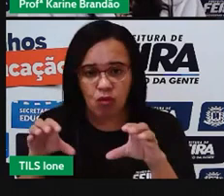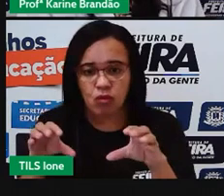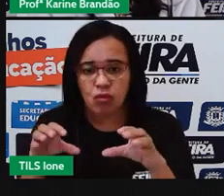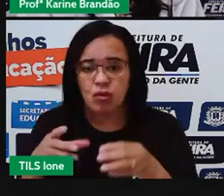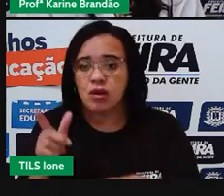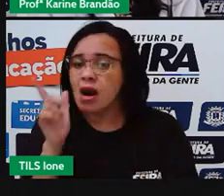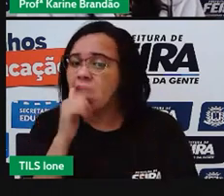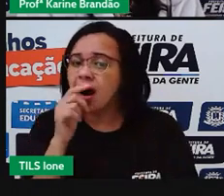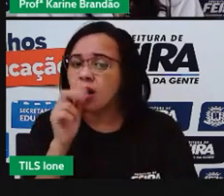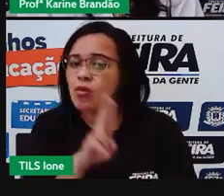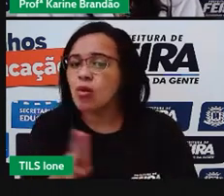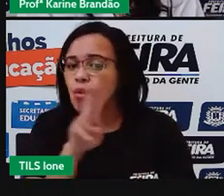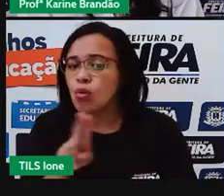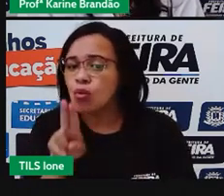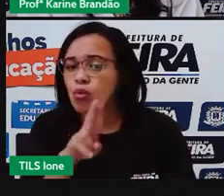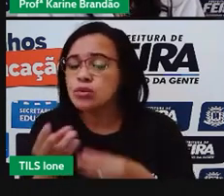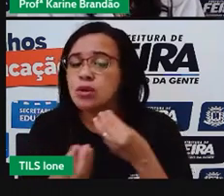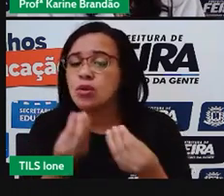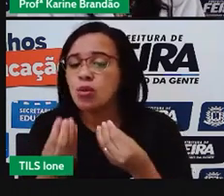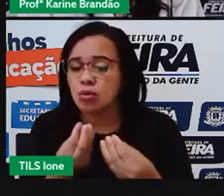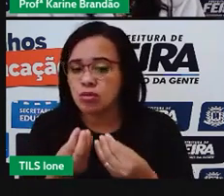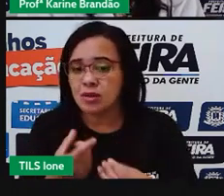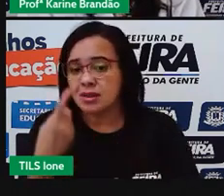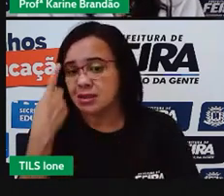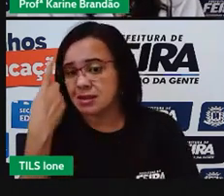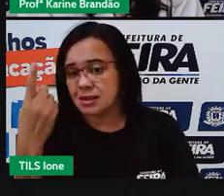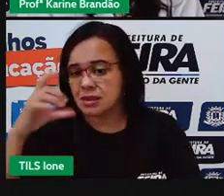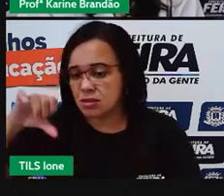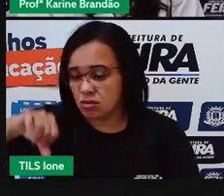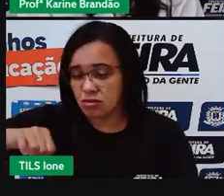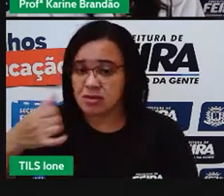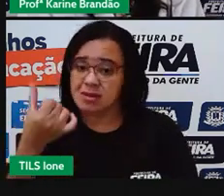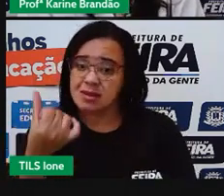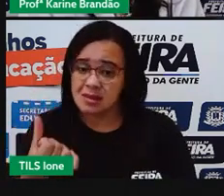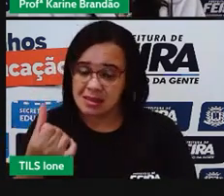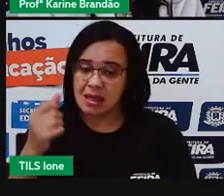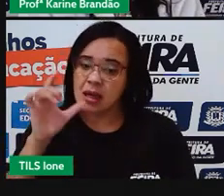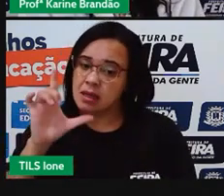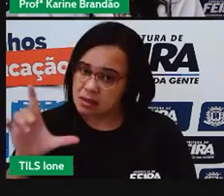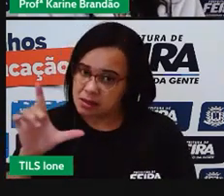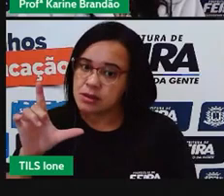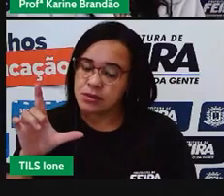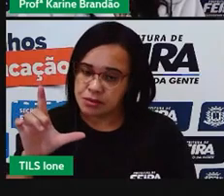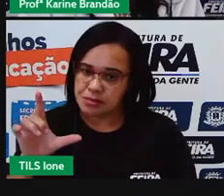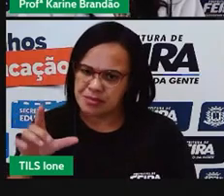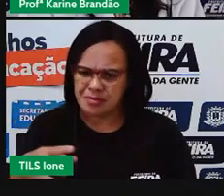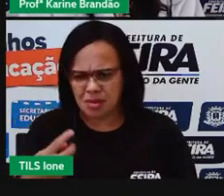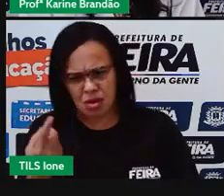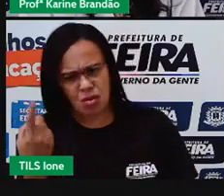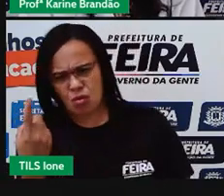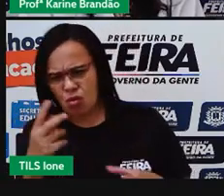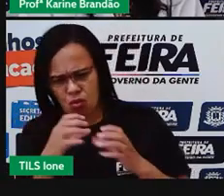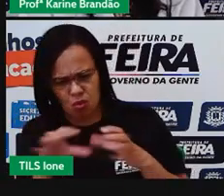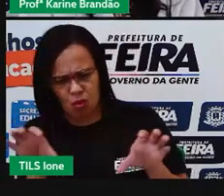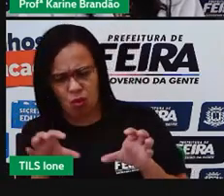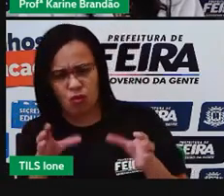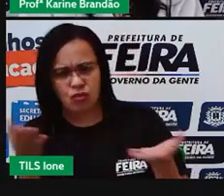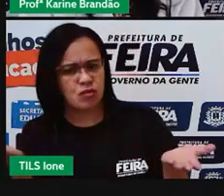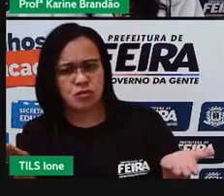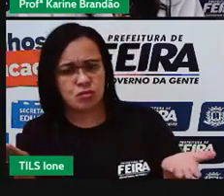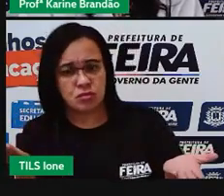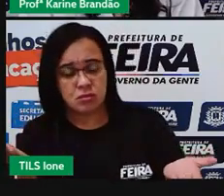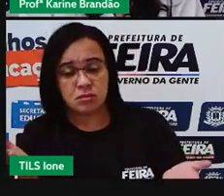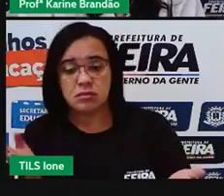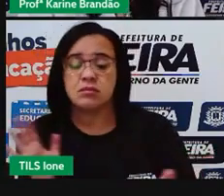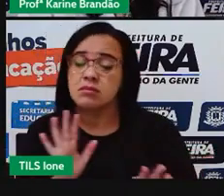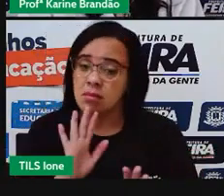gastos 196 litros de água. Olha que interessante. Mas era só um ovo, PRO. Eu nem gastei água para fritar esse